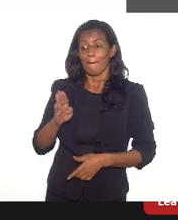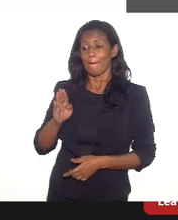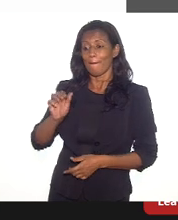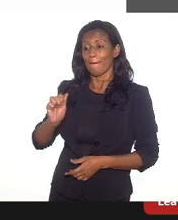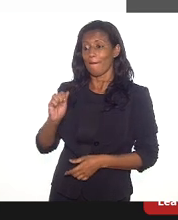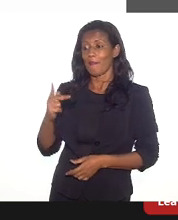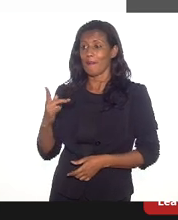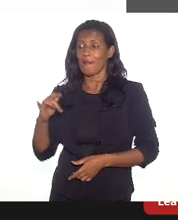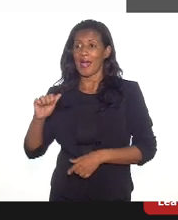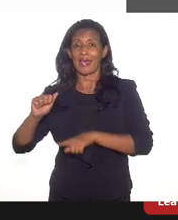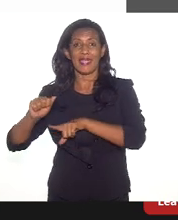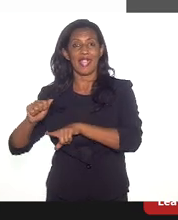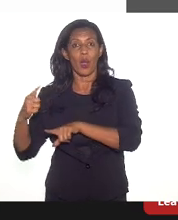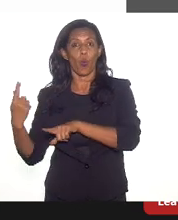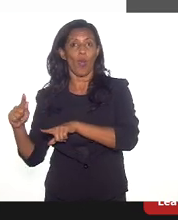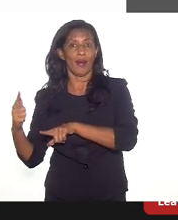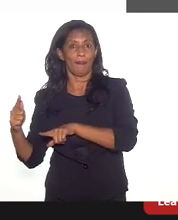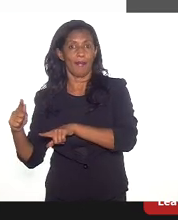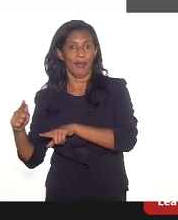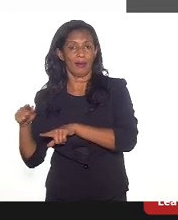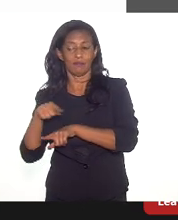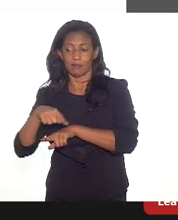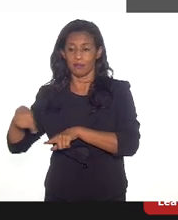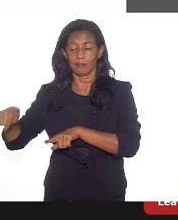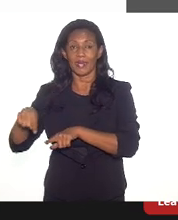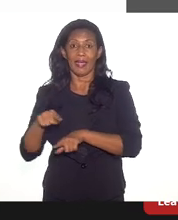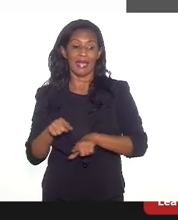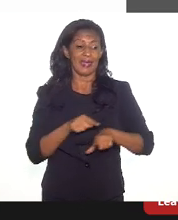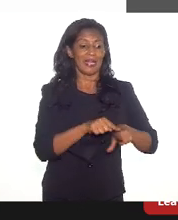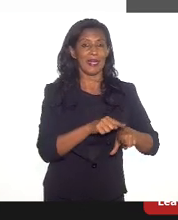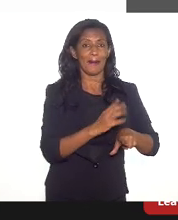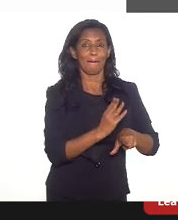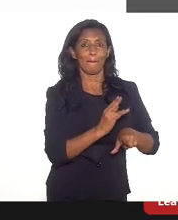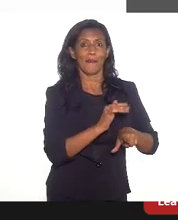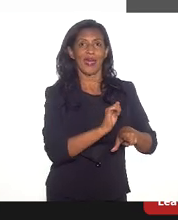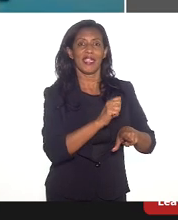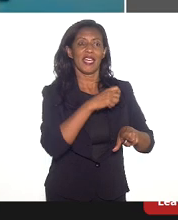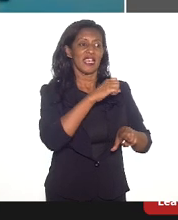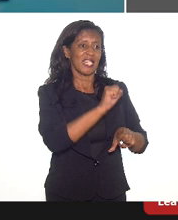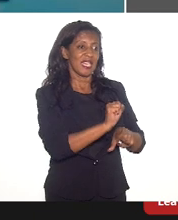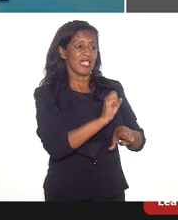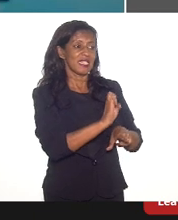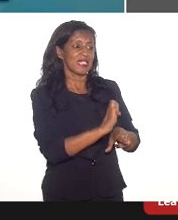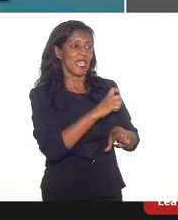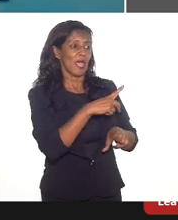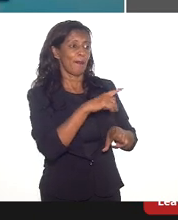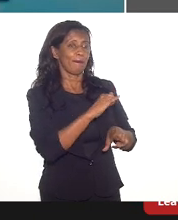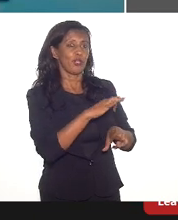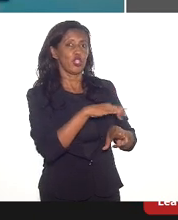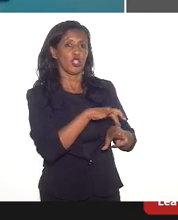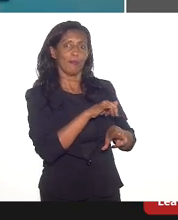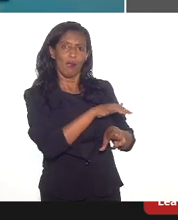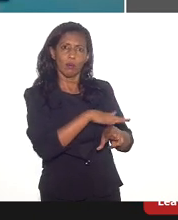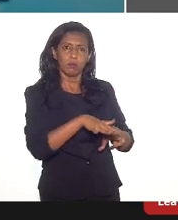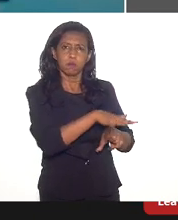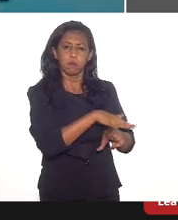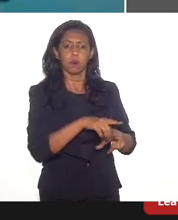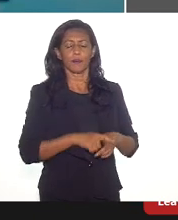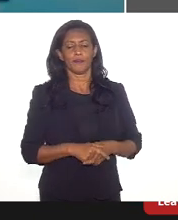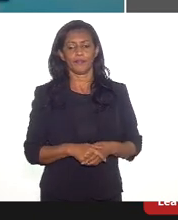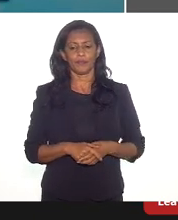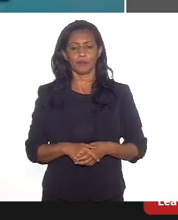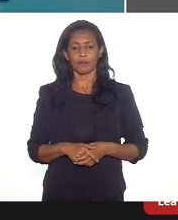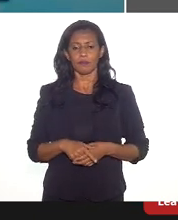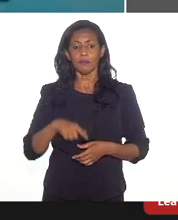de Guanabara e na Baía de Septiba. É importante a gente ter isso em mente. O Porto do Açú